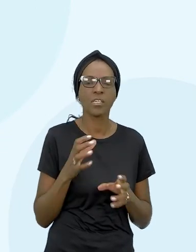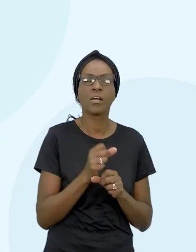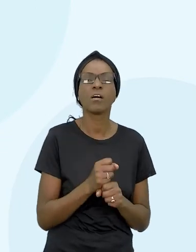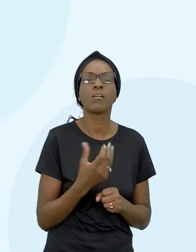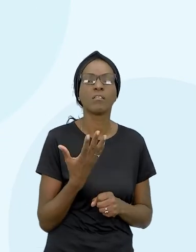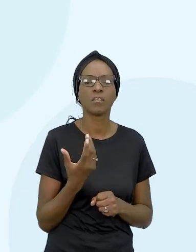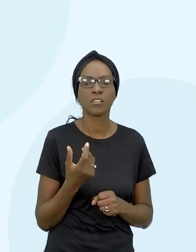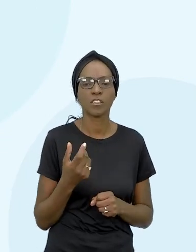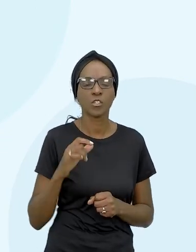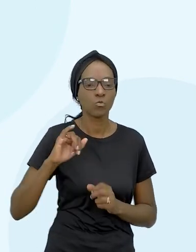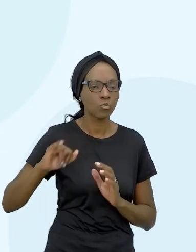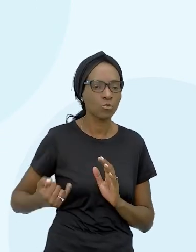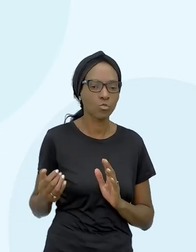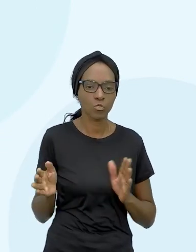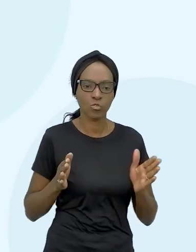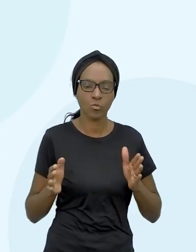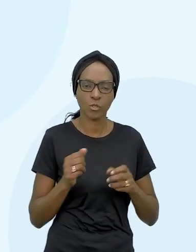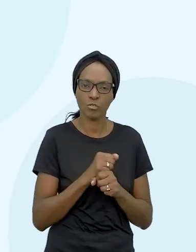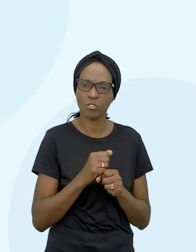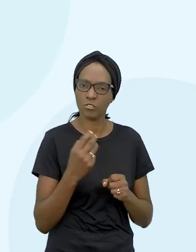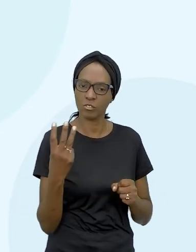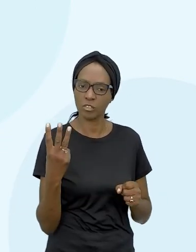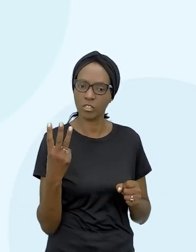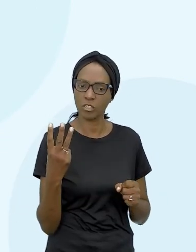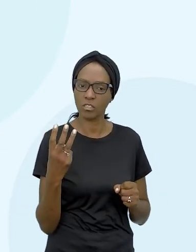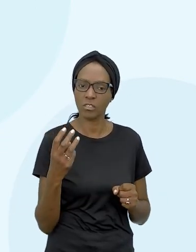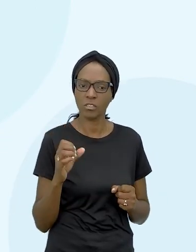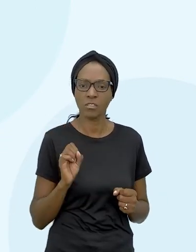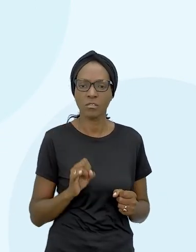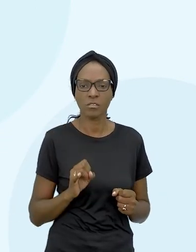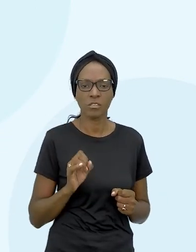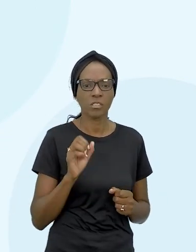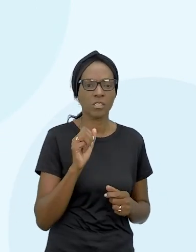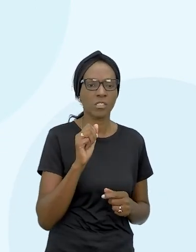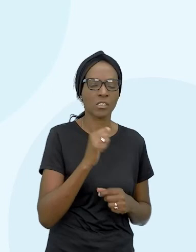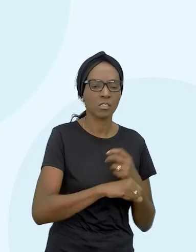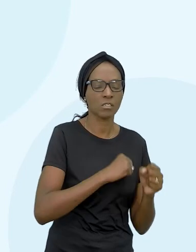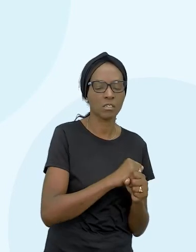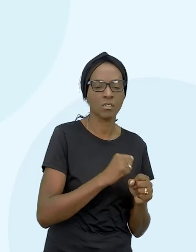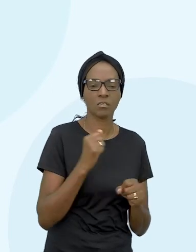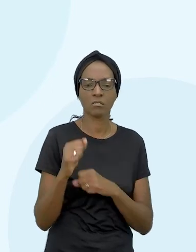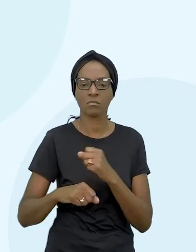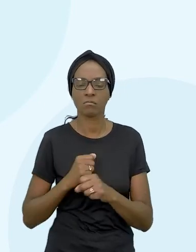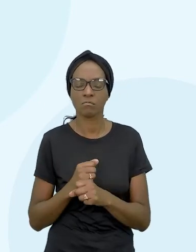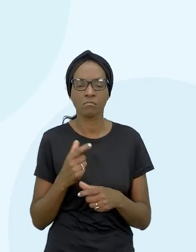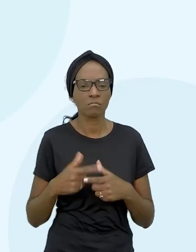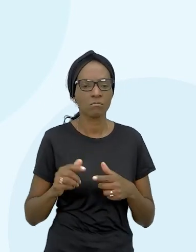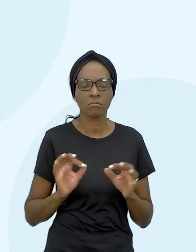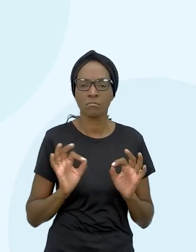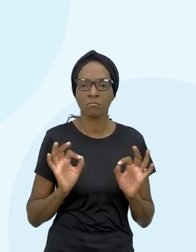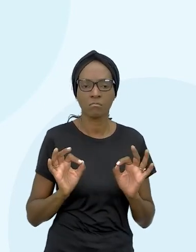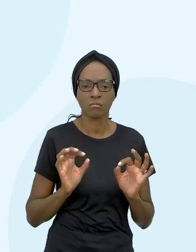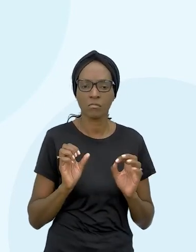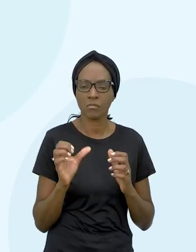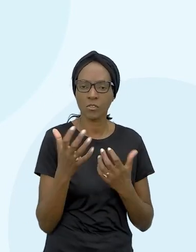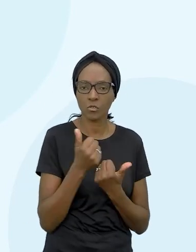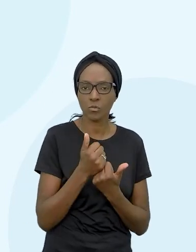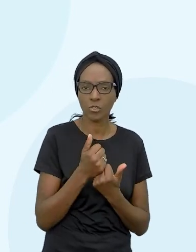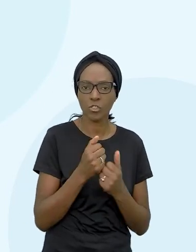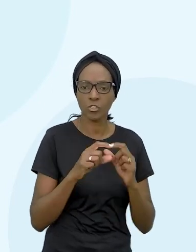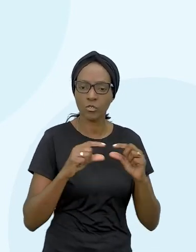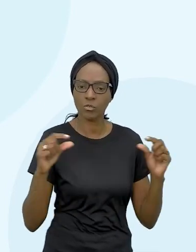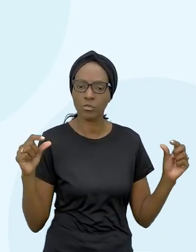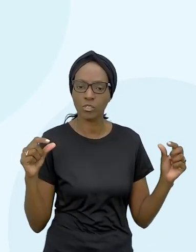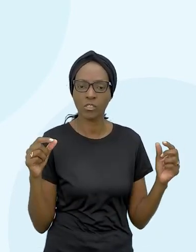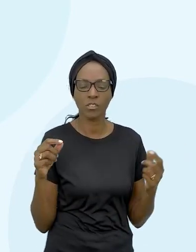após 3 anos então se aqui está em ano e aqui está em ano não tem problema nenhum aí a gente vai substituir na fórmula qual que o